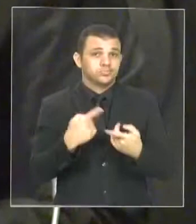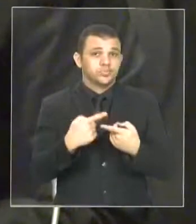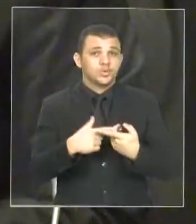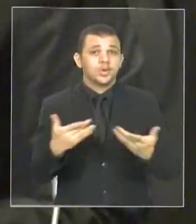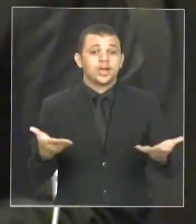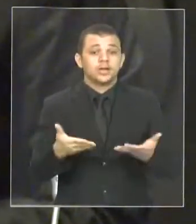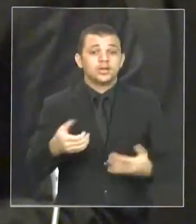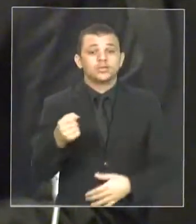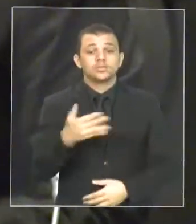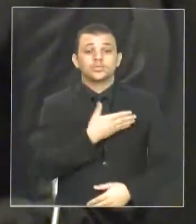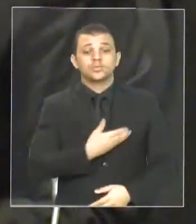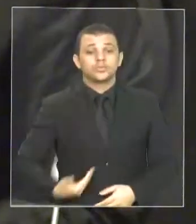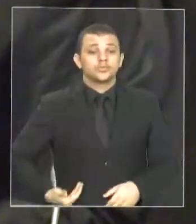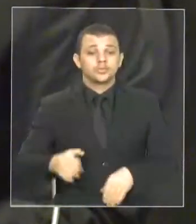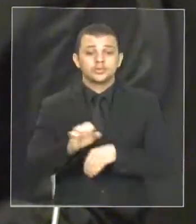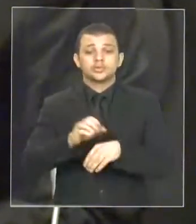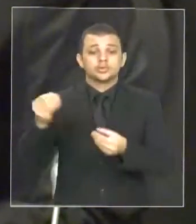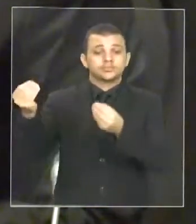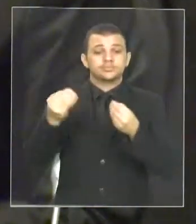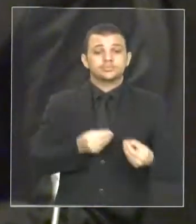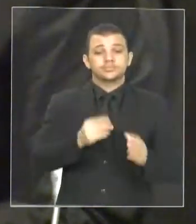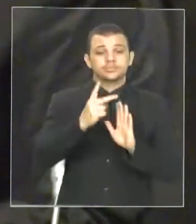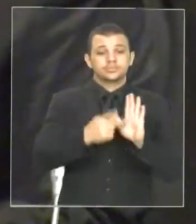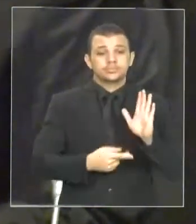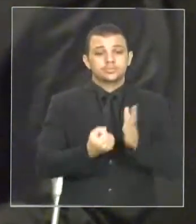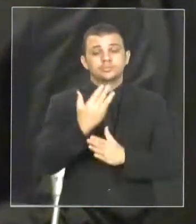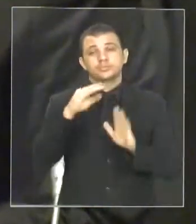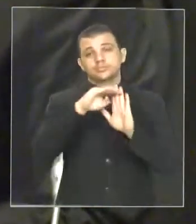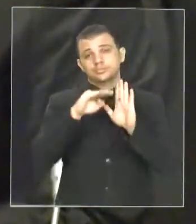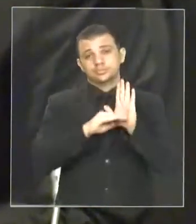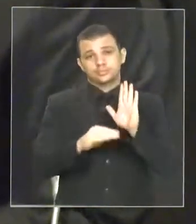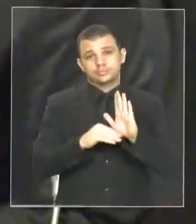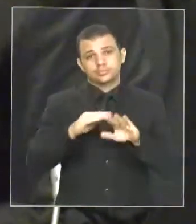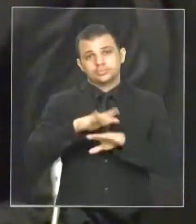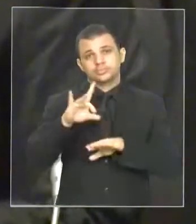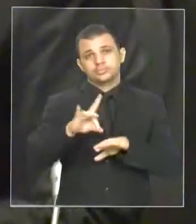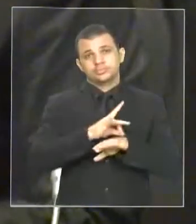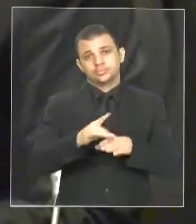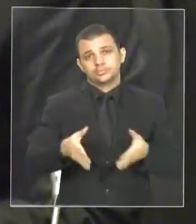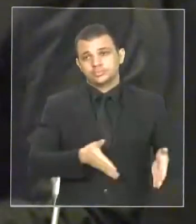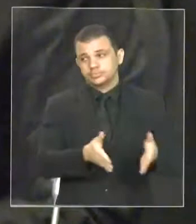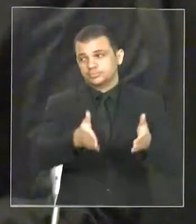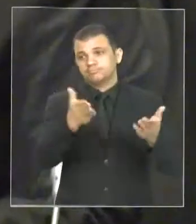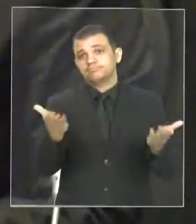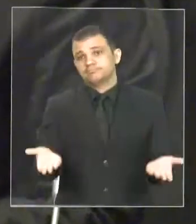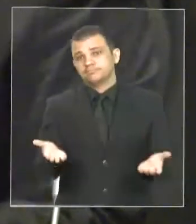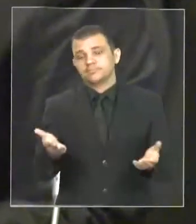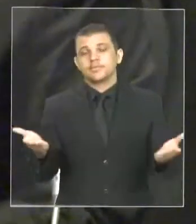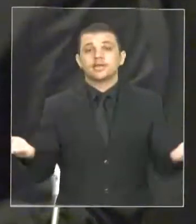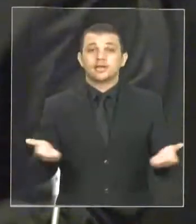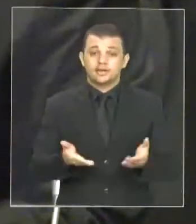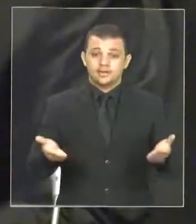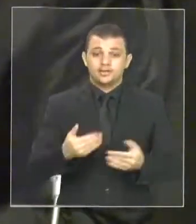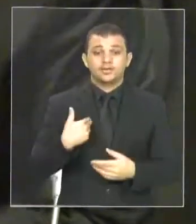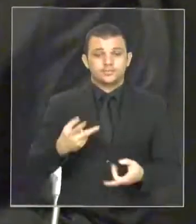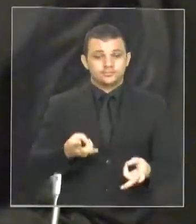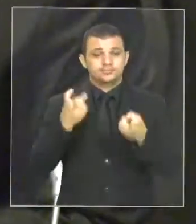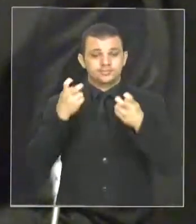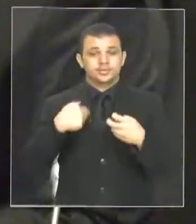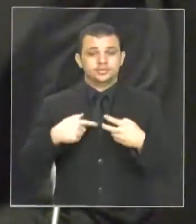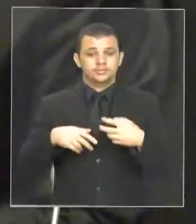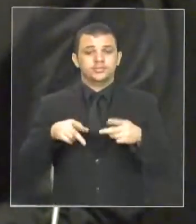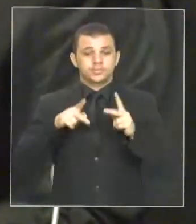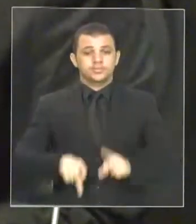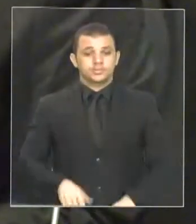criou o programa Mais Asfalto. Foi exatamente por isso. E agora eu vejo que mais acertado do que nunca foi o meu posicionamento de Vossa